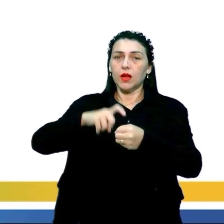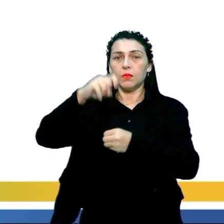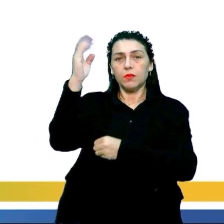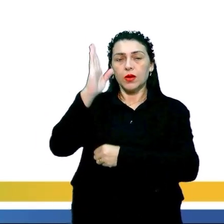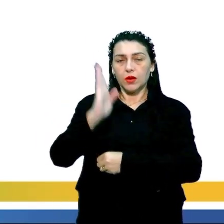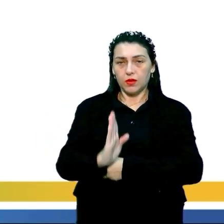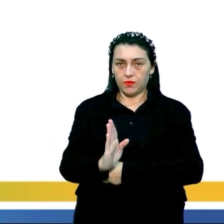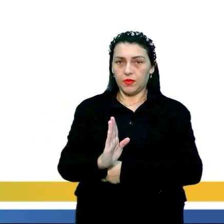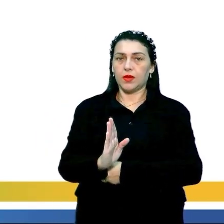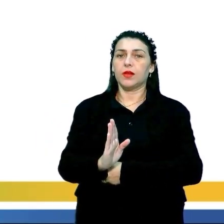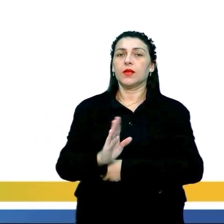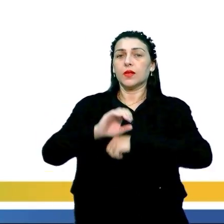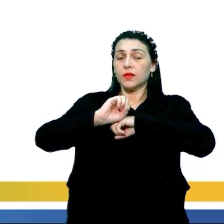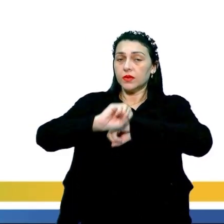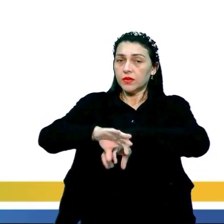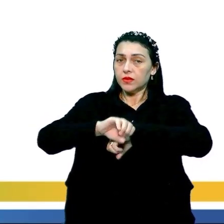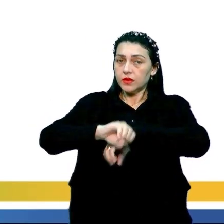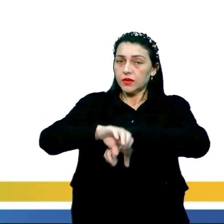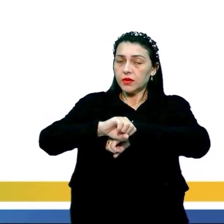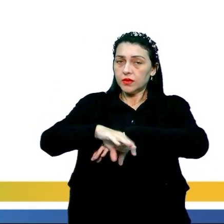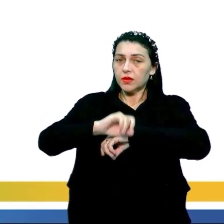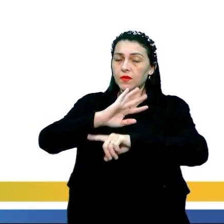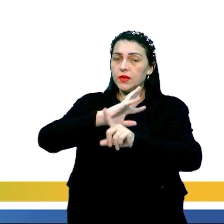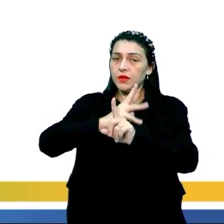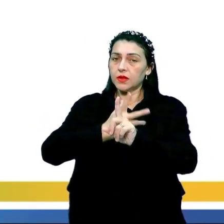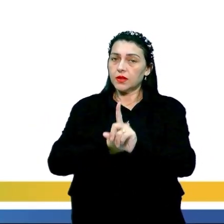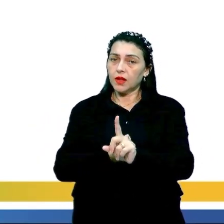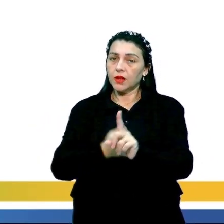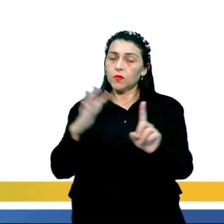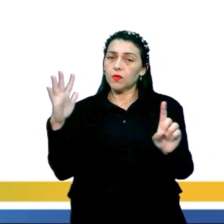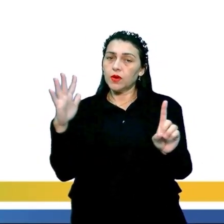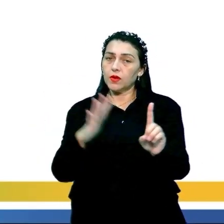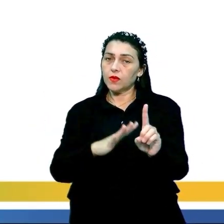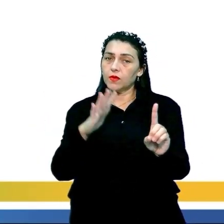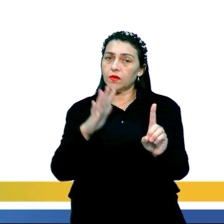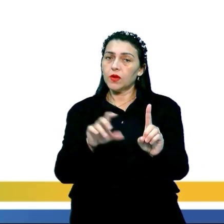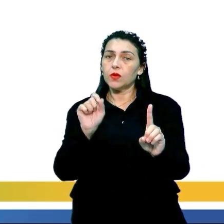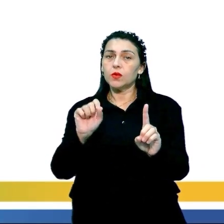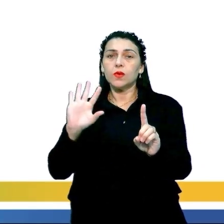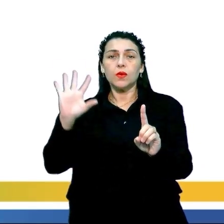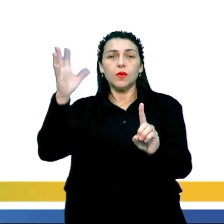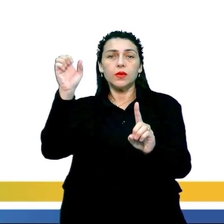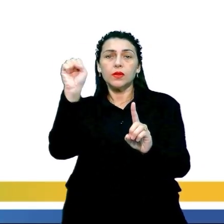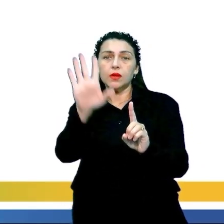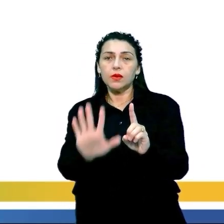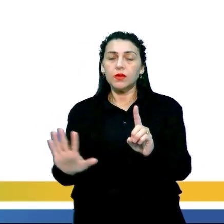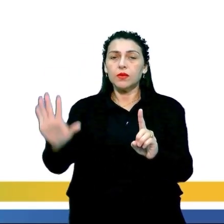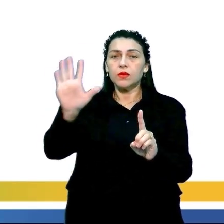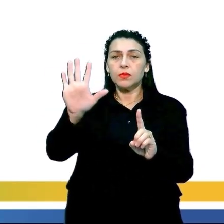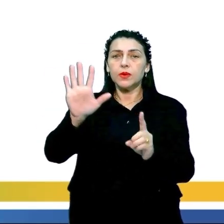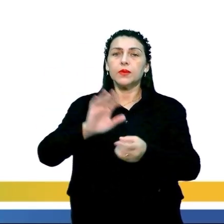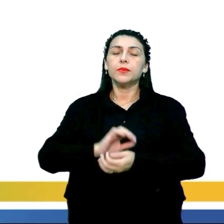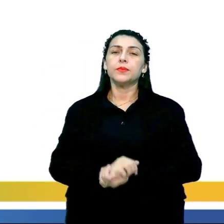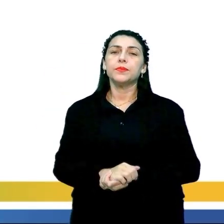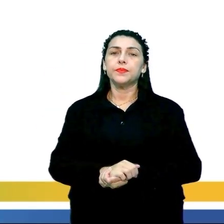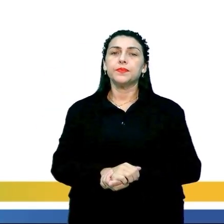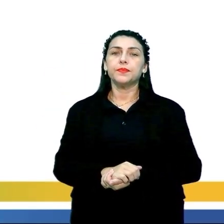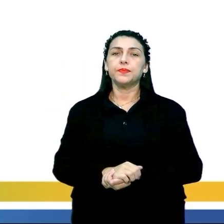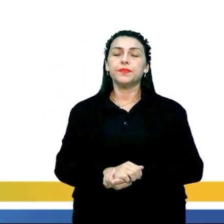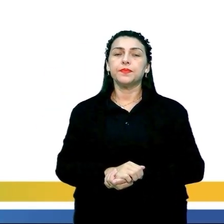Brasil e passavam a produzir essa arte com a influência do que era produzido ali na Europa.